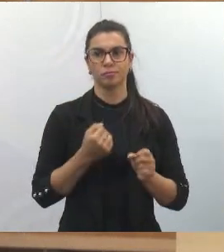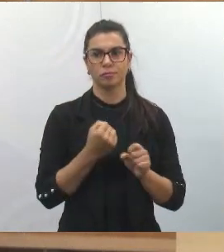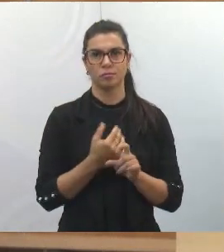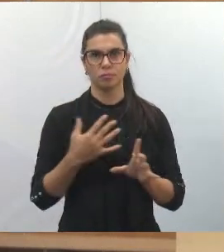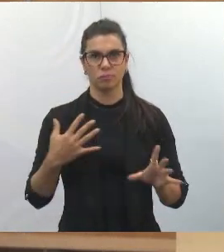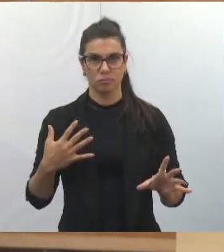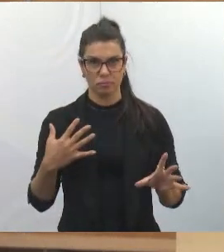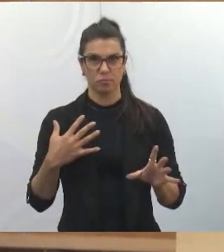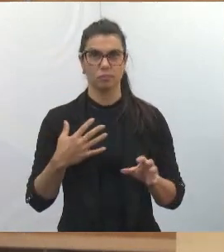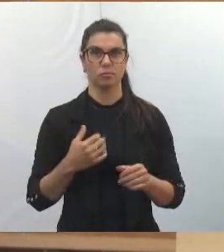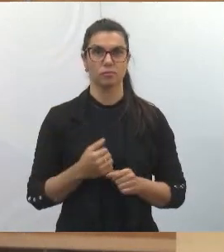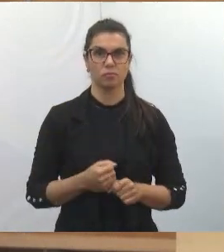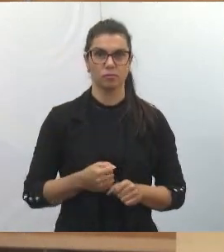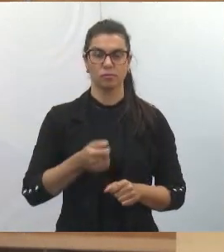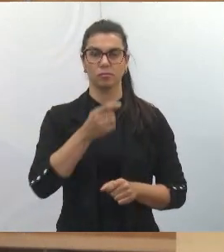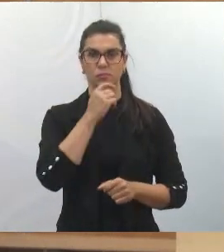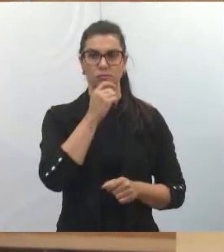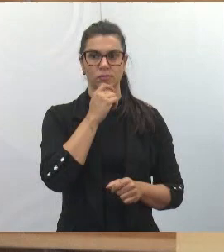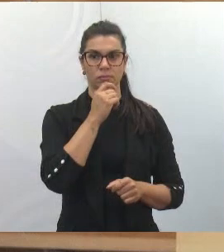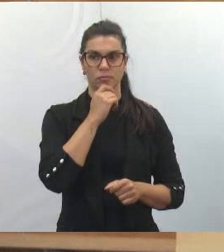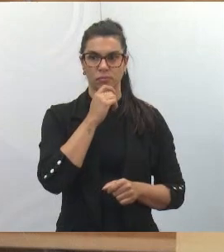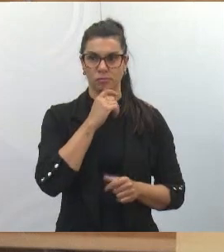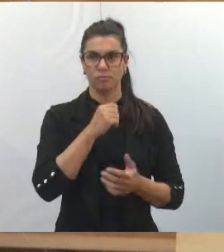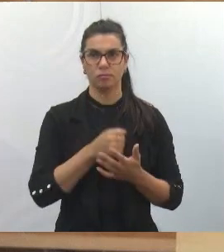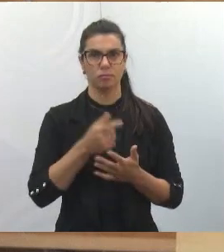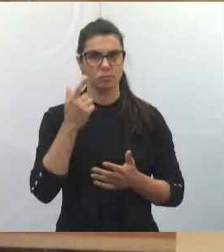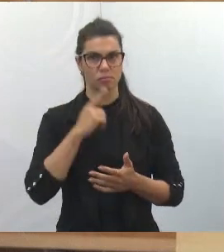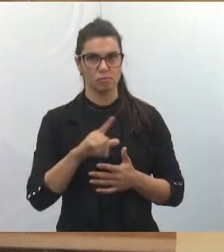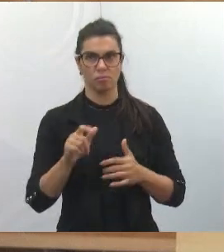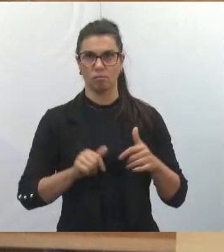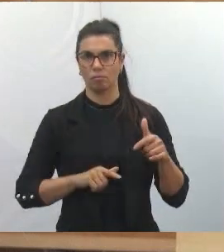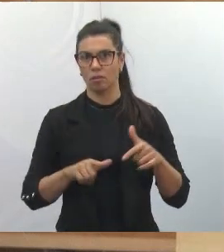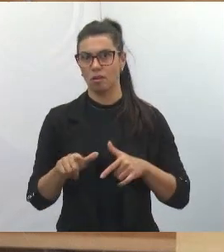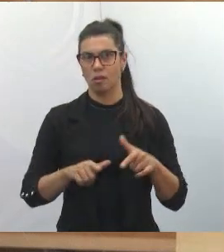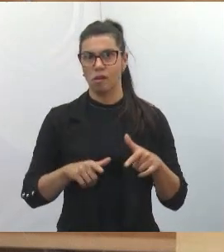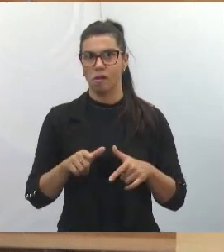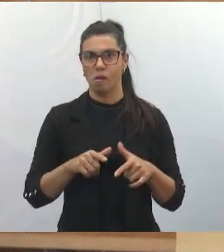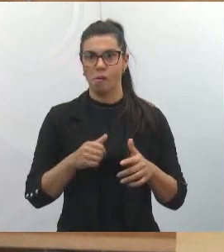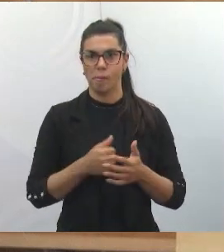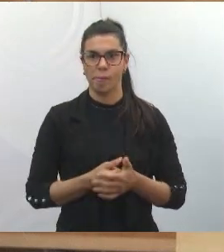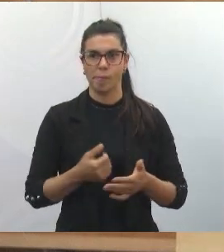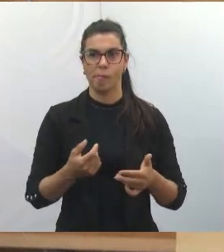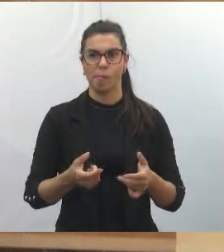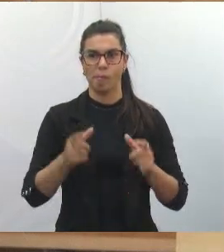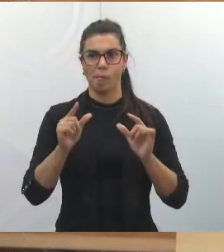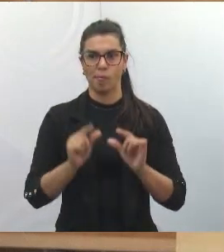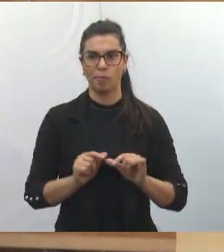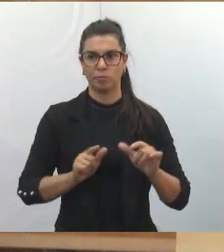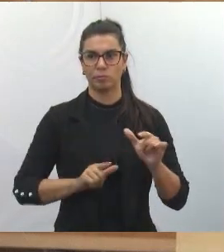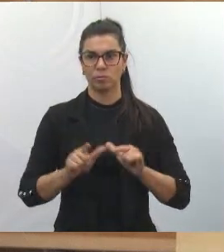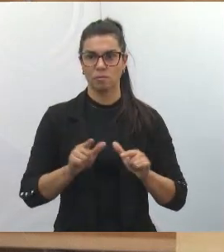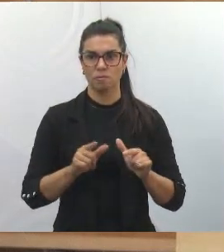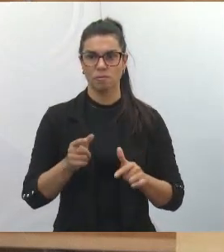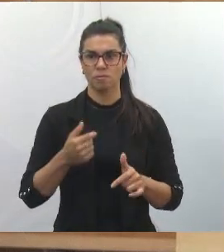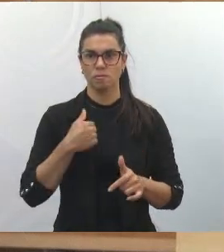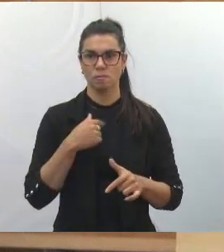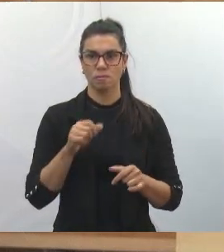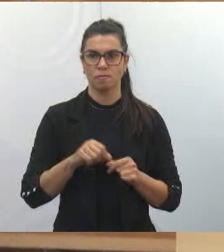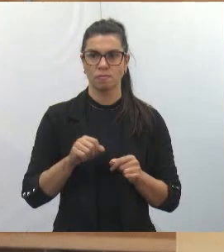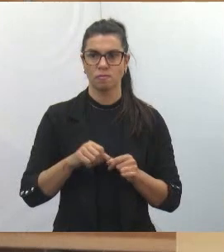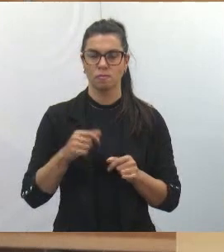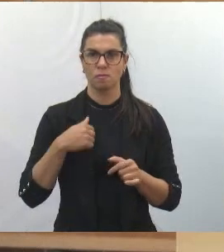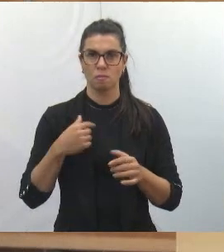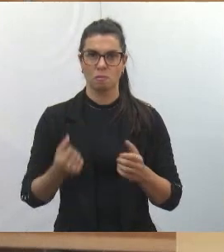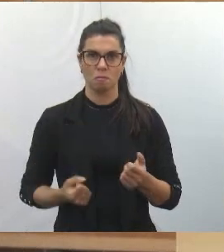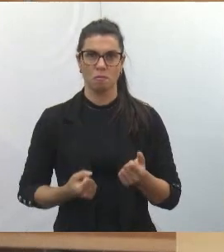andando mais, e ele precisa das pernas para trabalhar. E é um pouquinho do trabalho que a gente realizou nesta semana, conte com essa